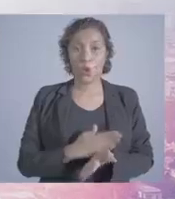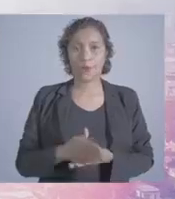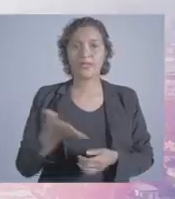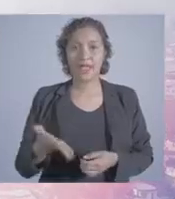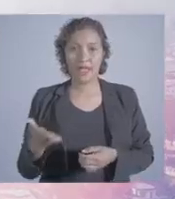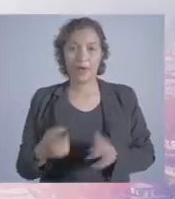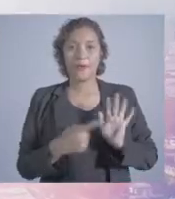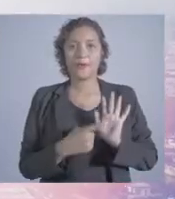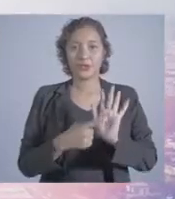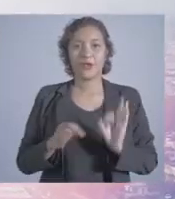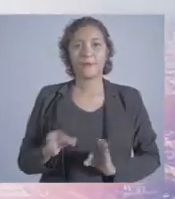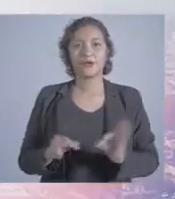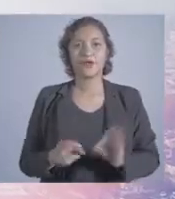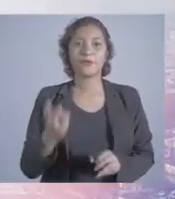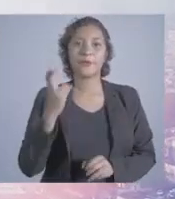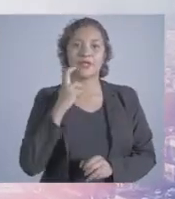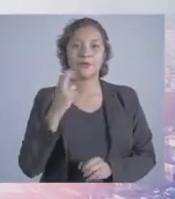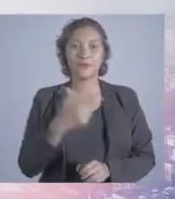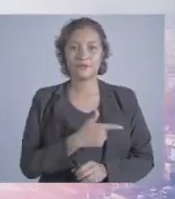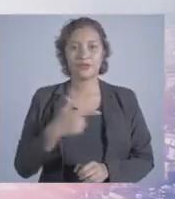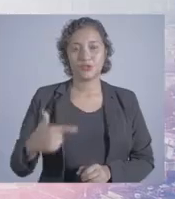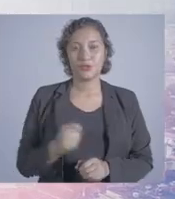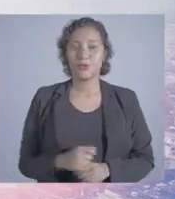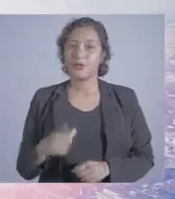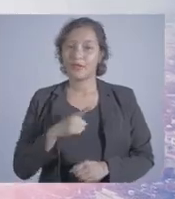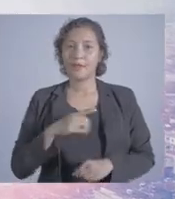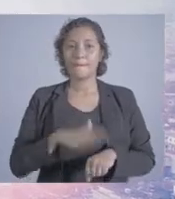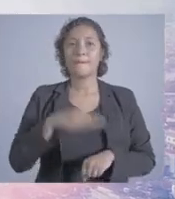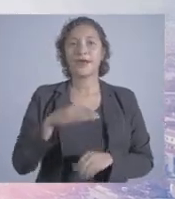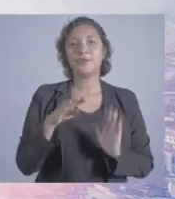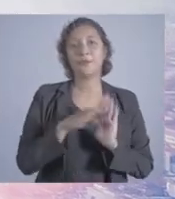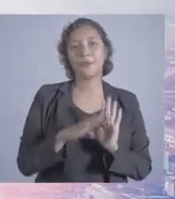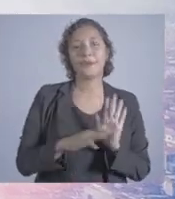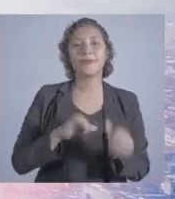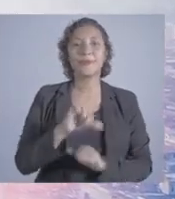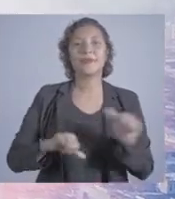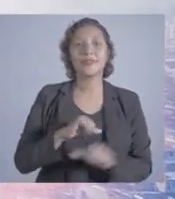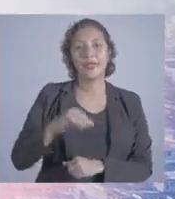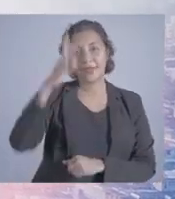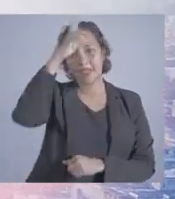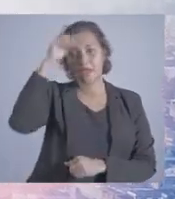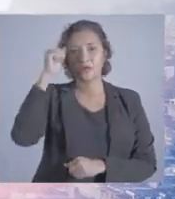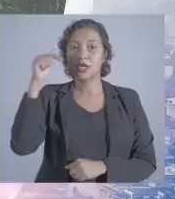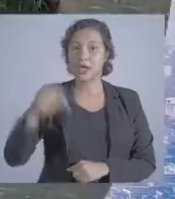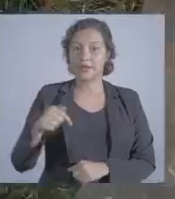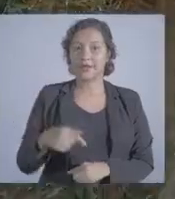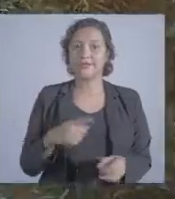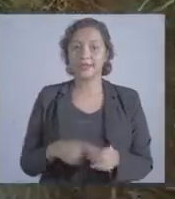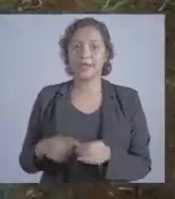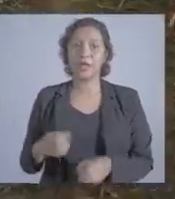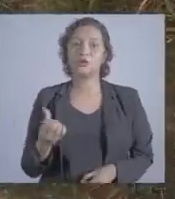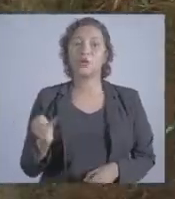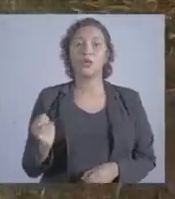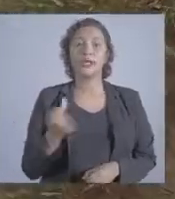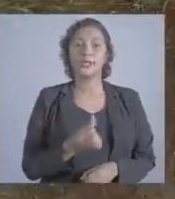Começa agora o programa de Marcelo Ramos 22, que tem mais propostas para mudar Manaus. Manaus é uma cidade